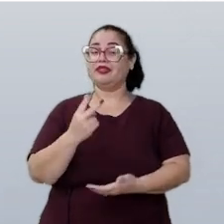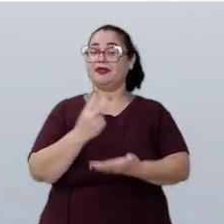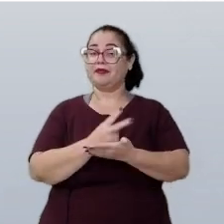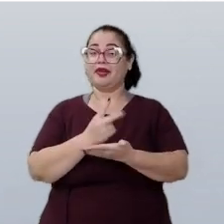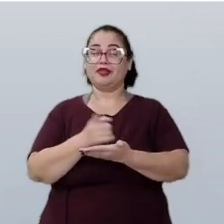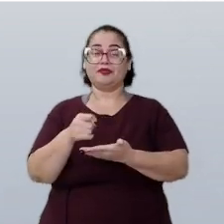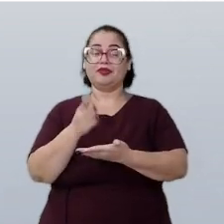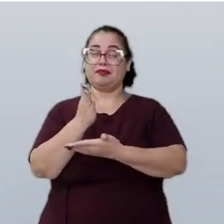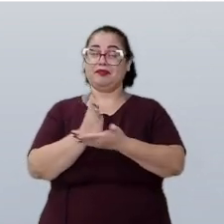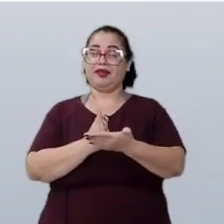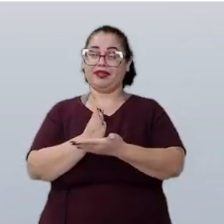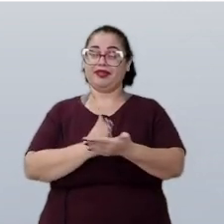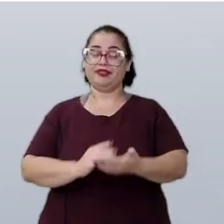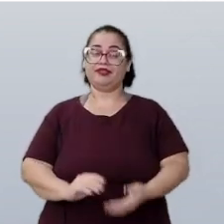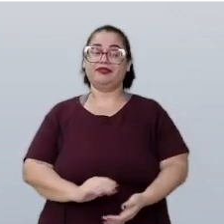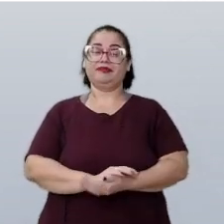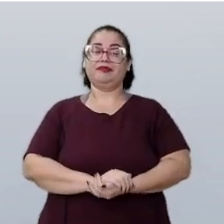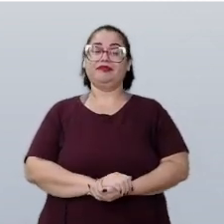metade.